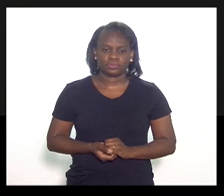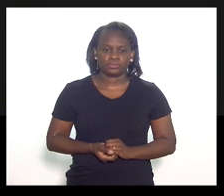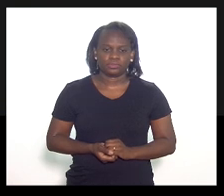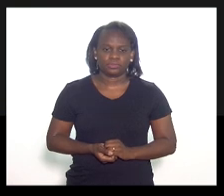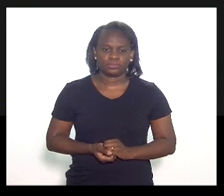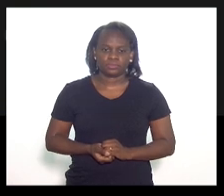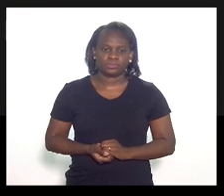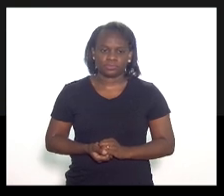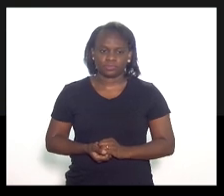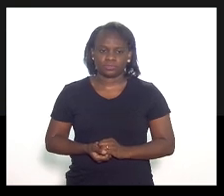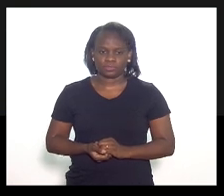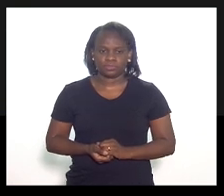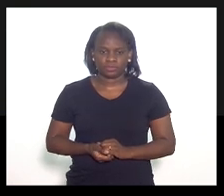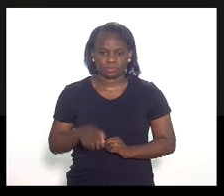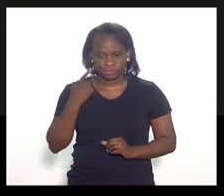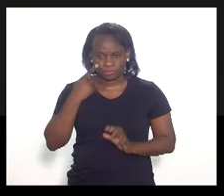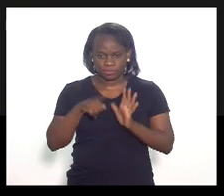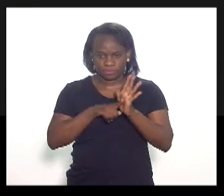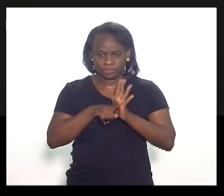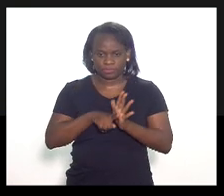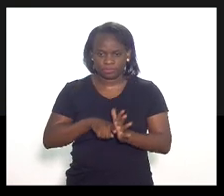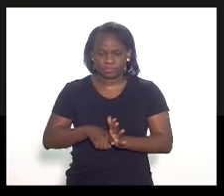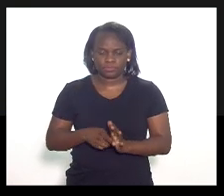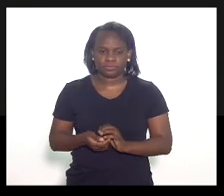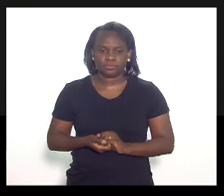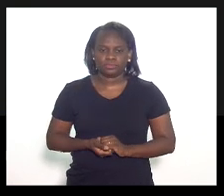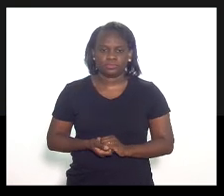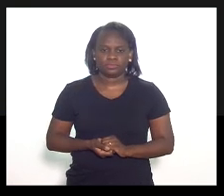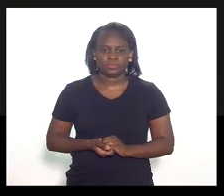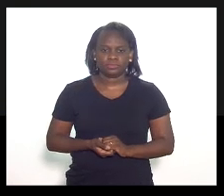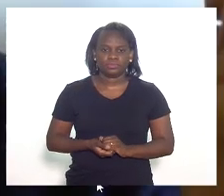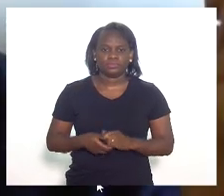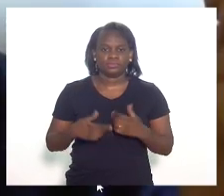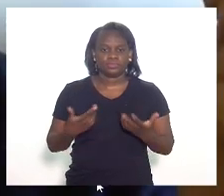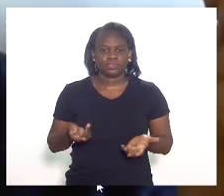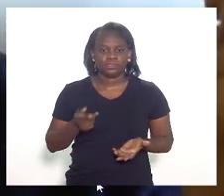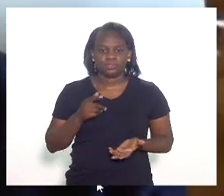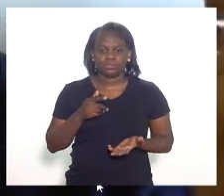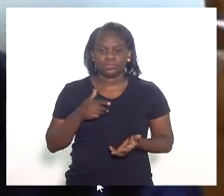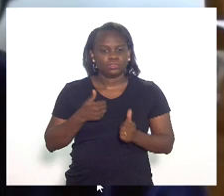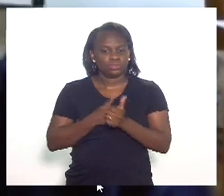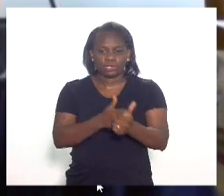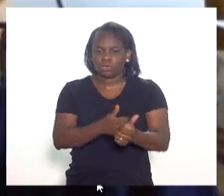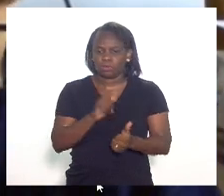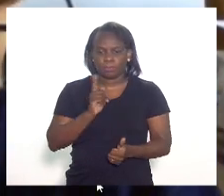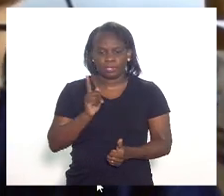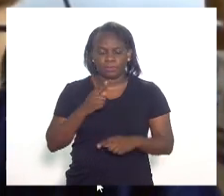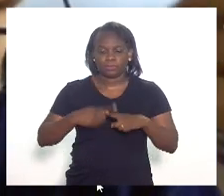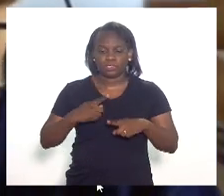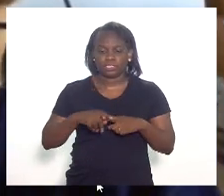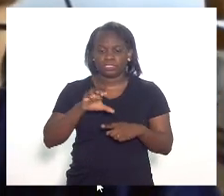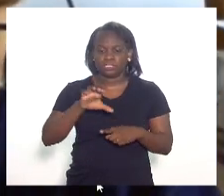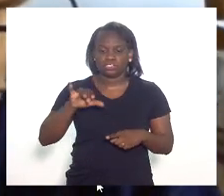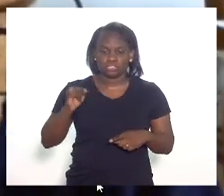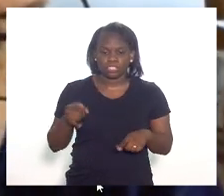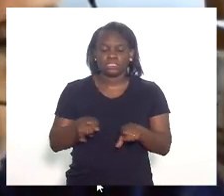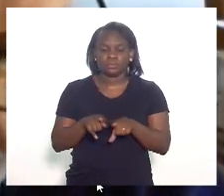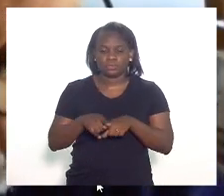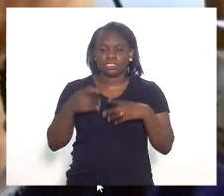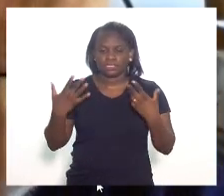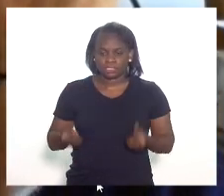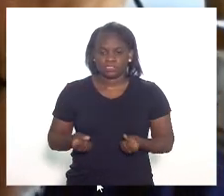É possível verificar? A senhora, presidente, não acompanha, porque a CCJ também foi